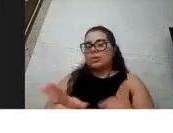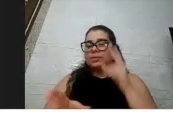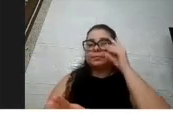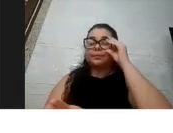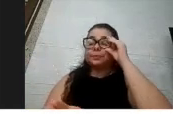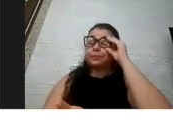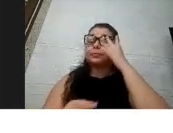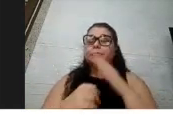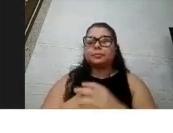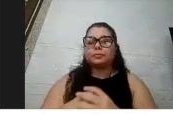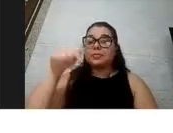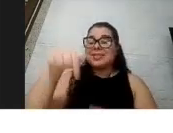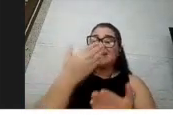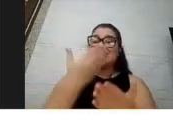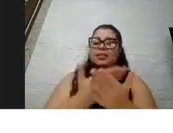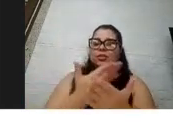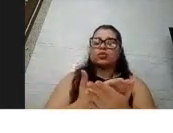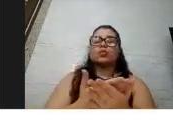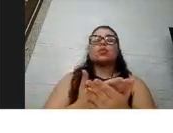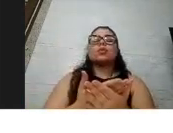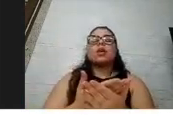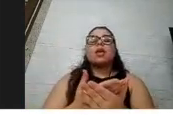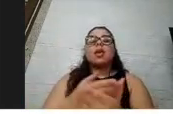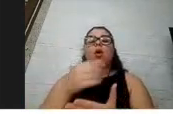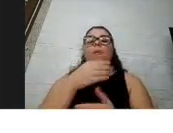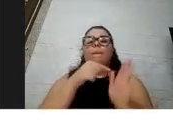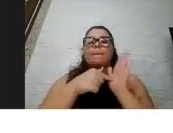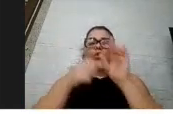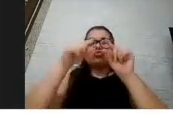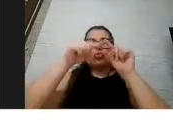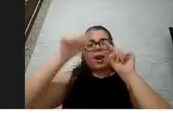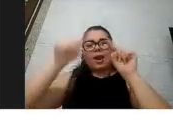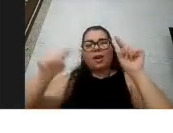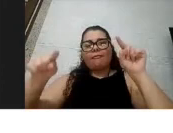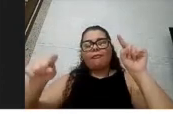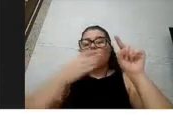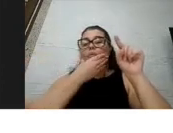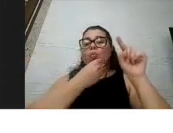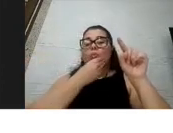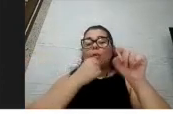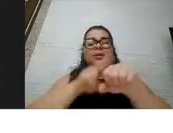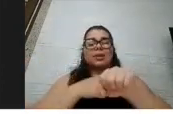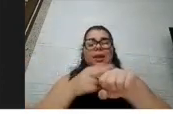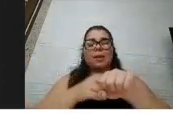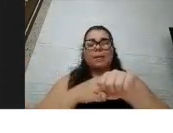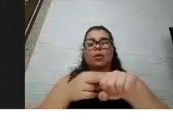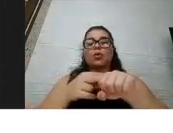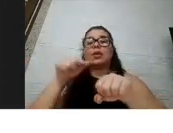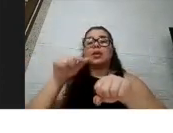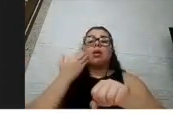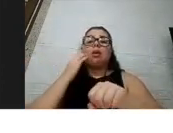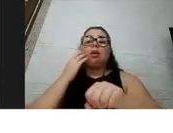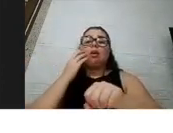então aqui os homens em marrom e em rosa as mulheres aqui nas pessoas com síndrome de Down do estudo aqui na